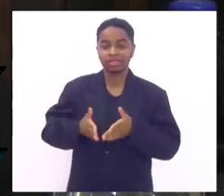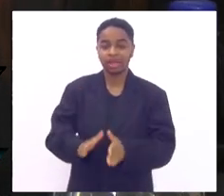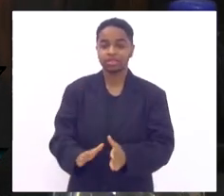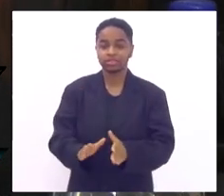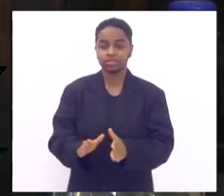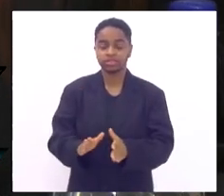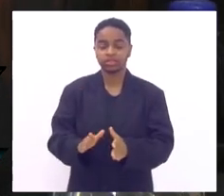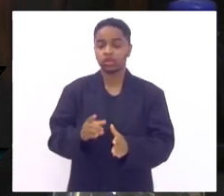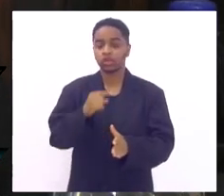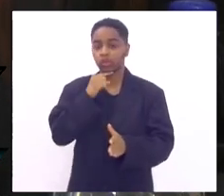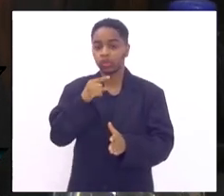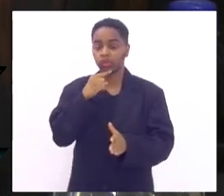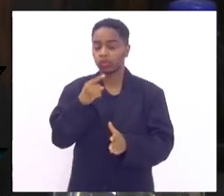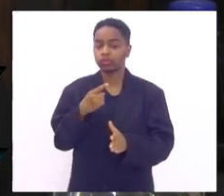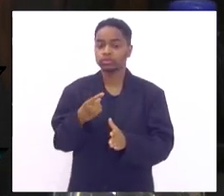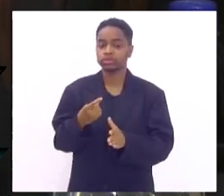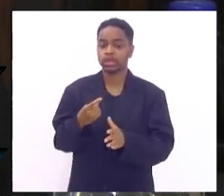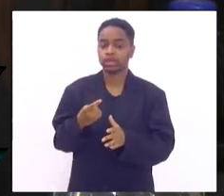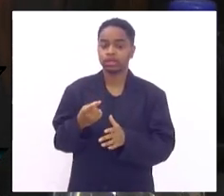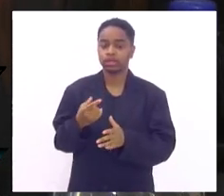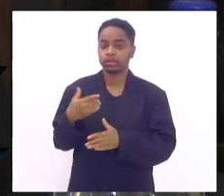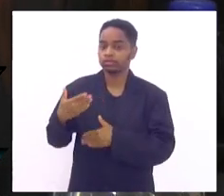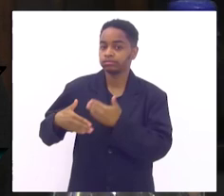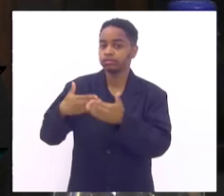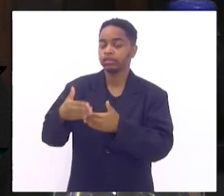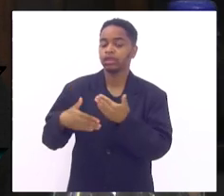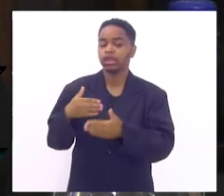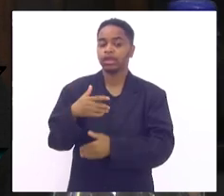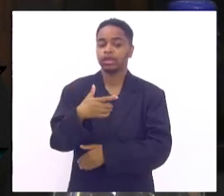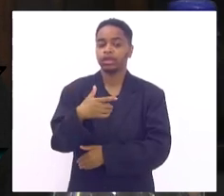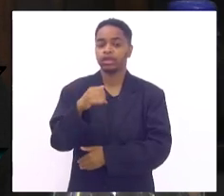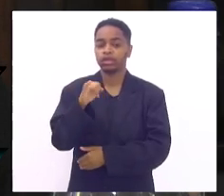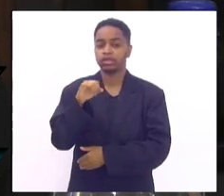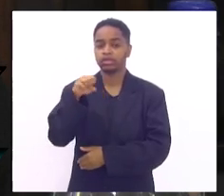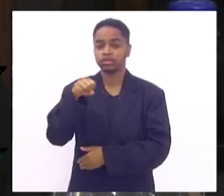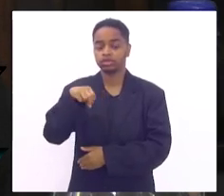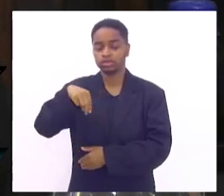produção de insulina suficiente para poder dar conta desse